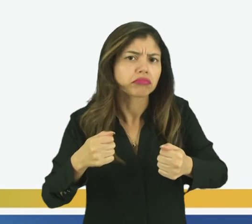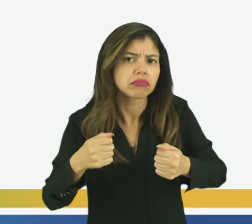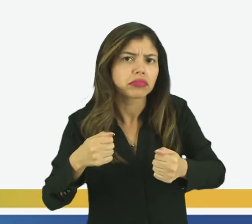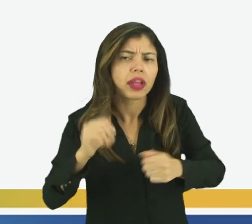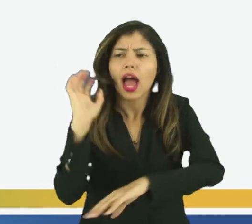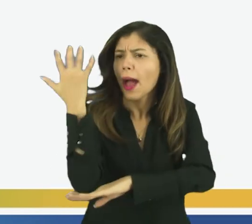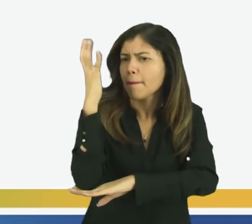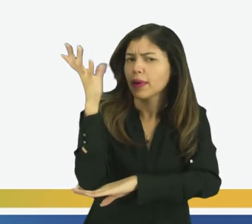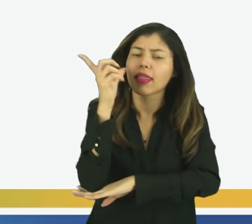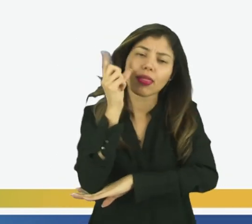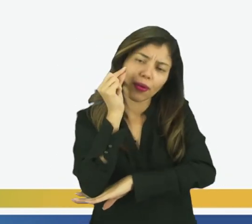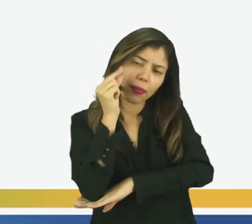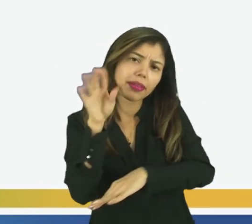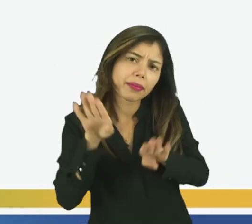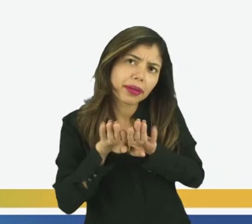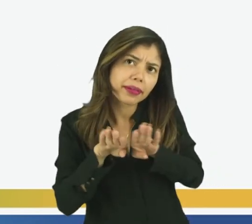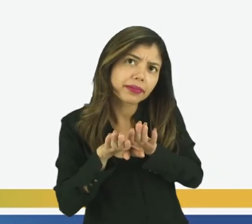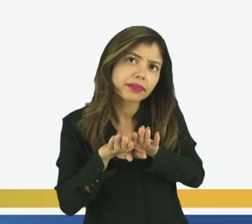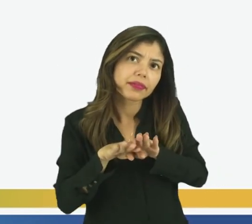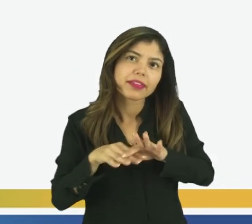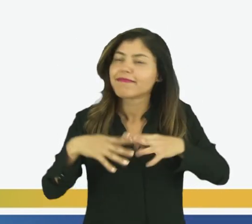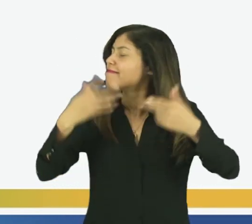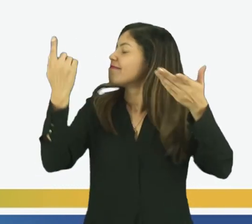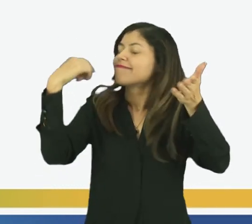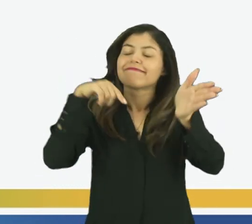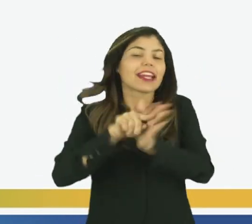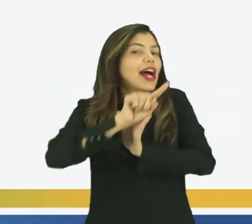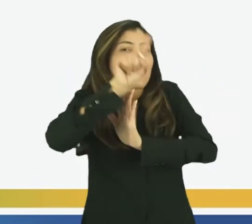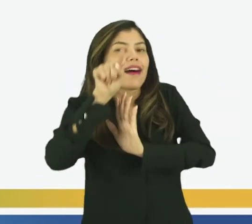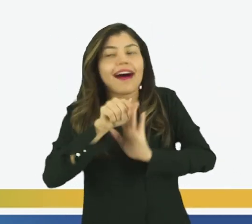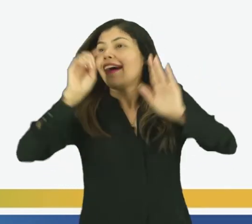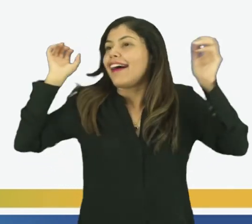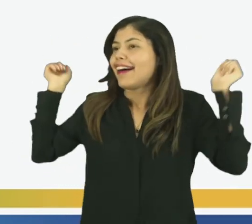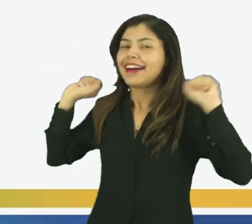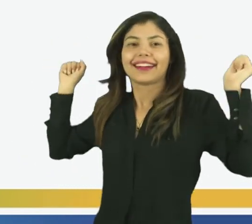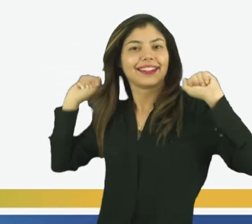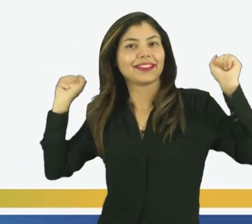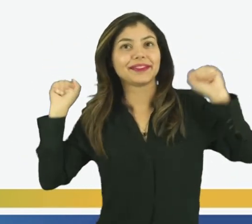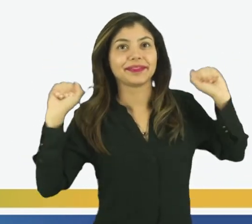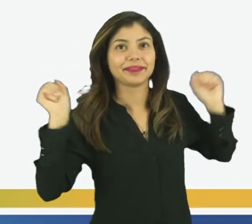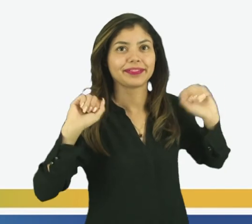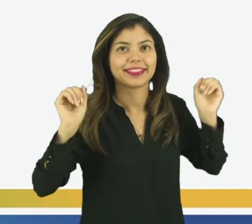que as plantas também dormem? São tantas perguntas!